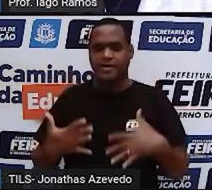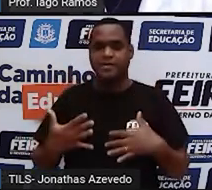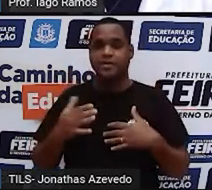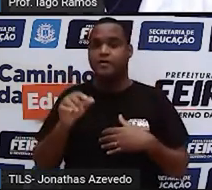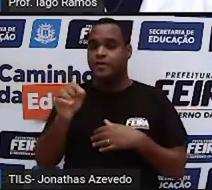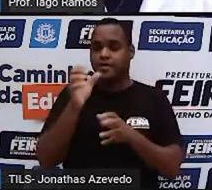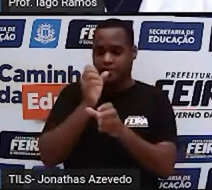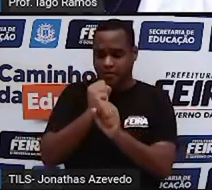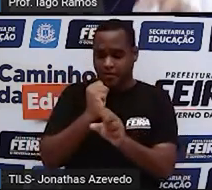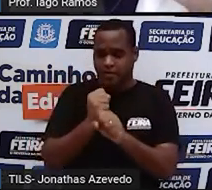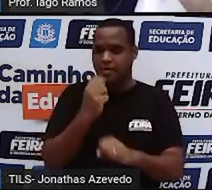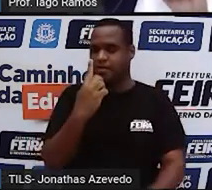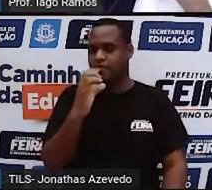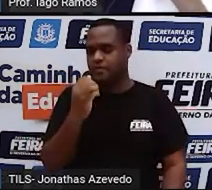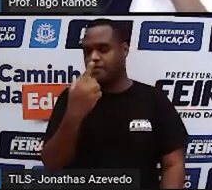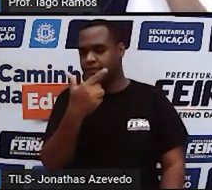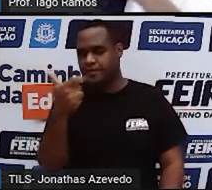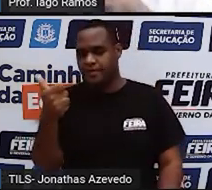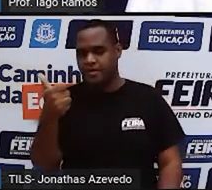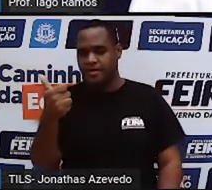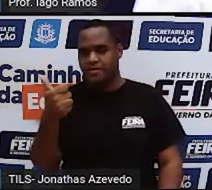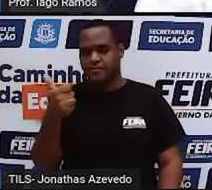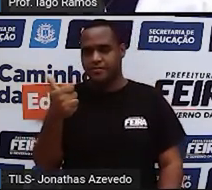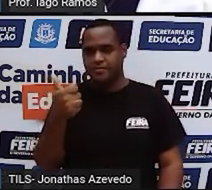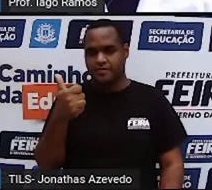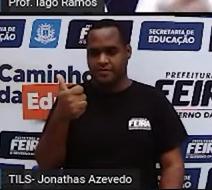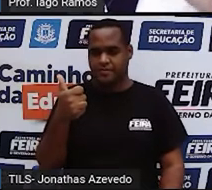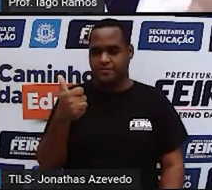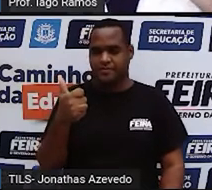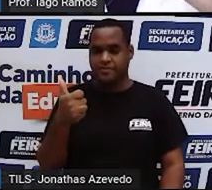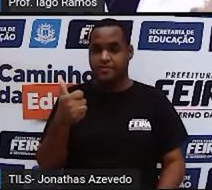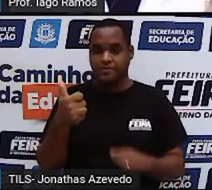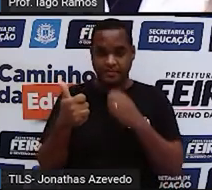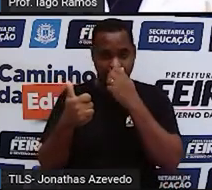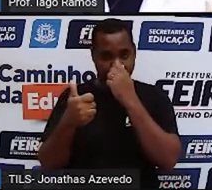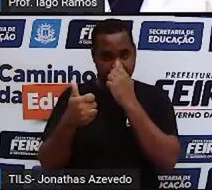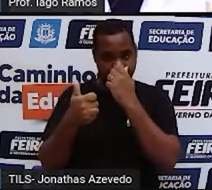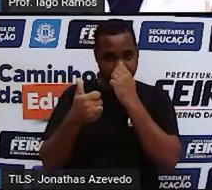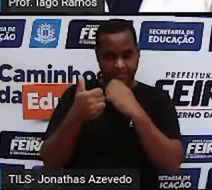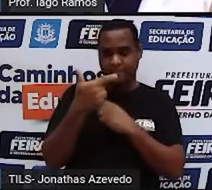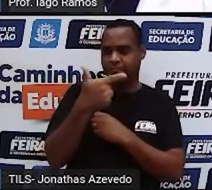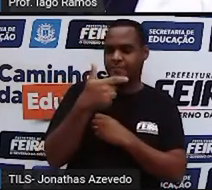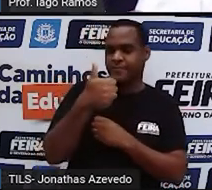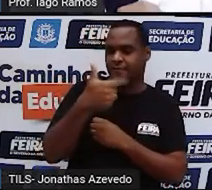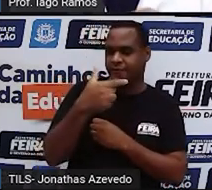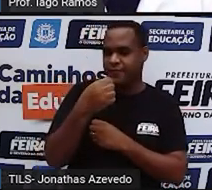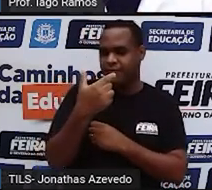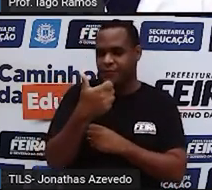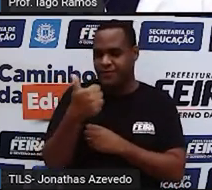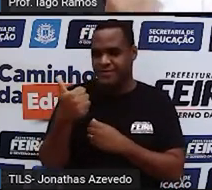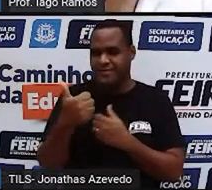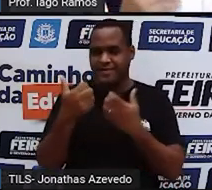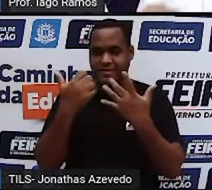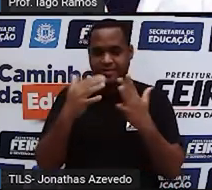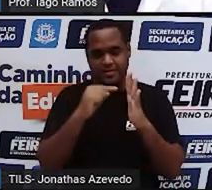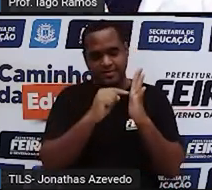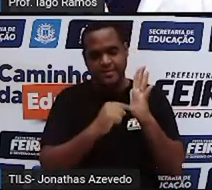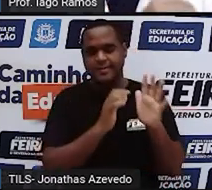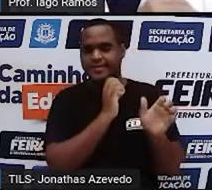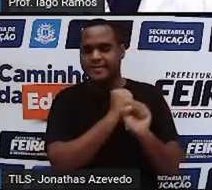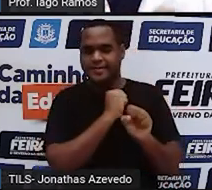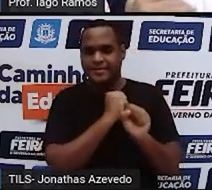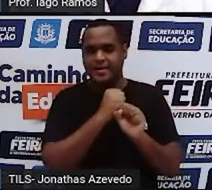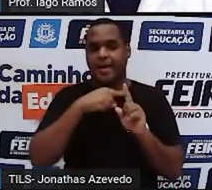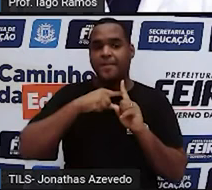somar esse número aí, 1.021. Esse último resultado que você achou, você vai botar na calculadora, mais